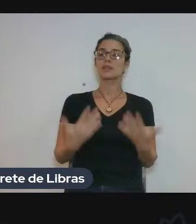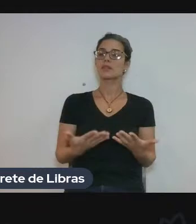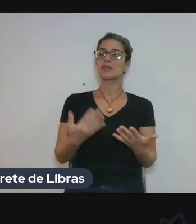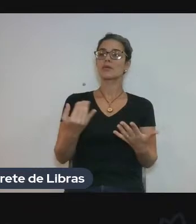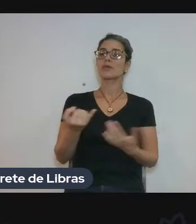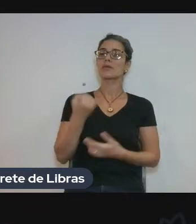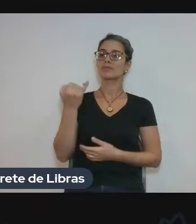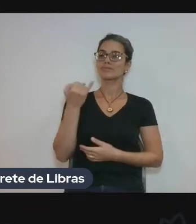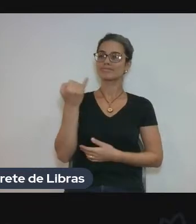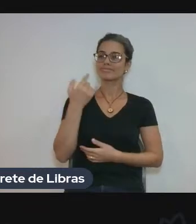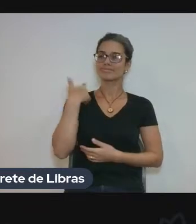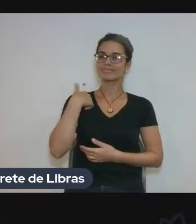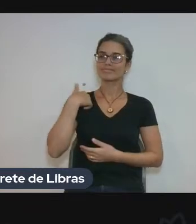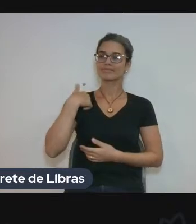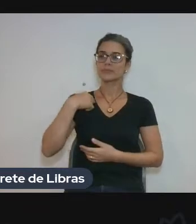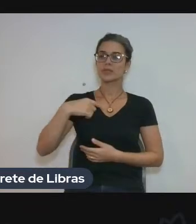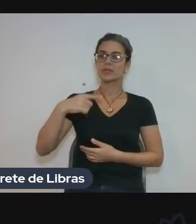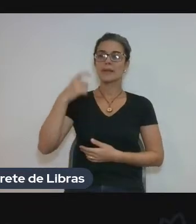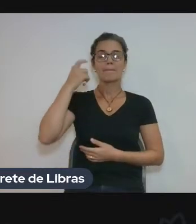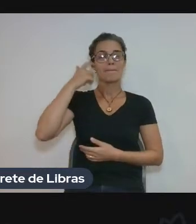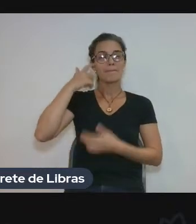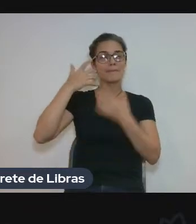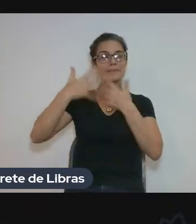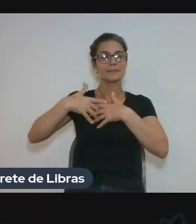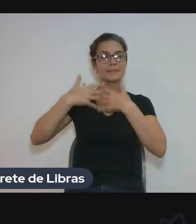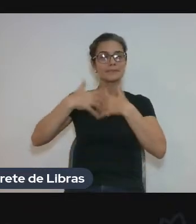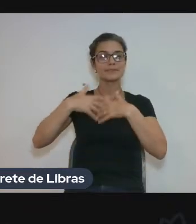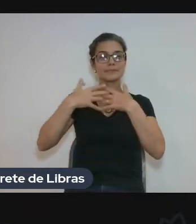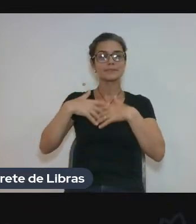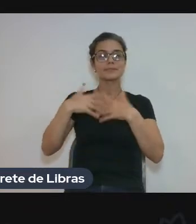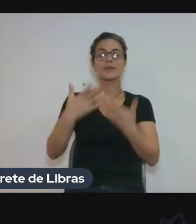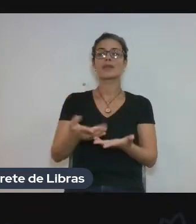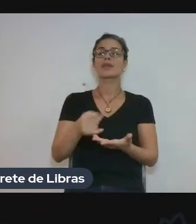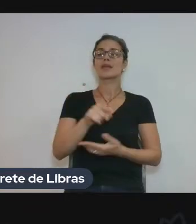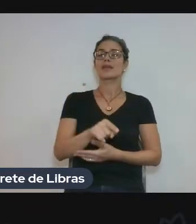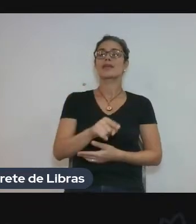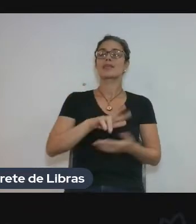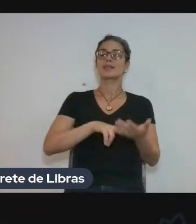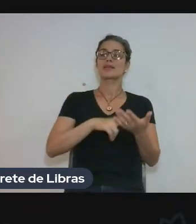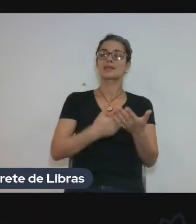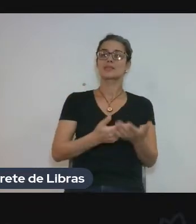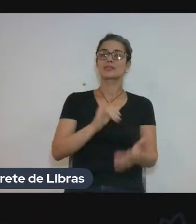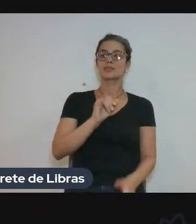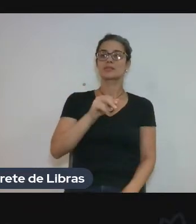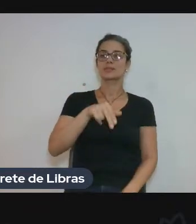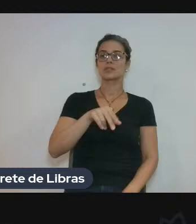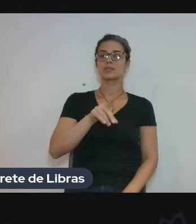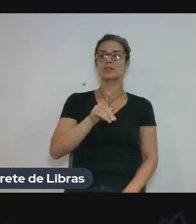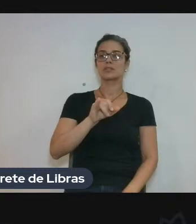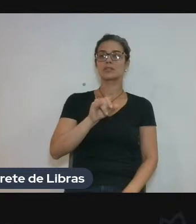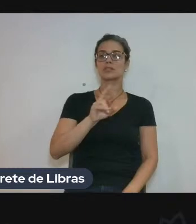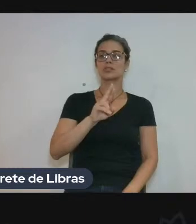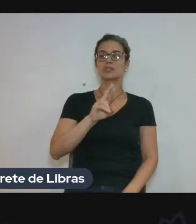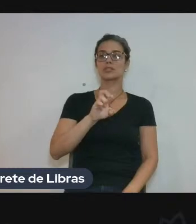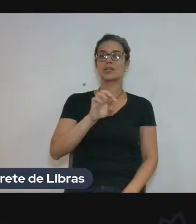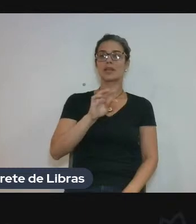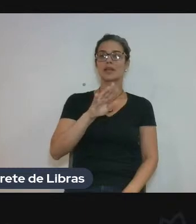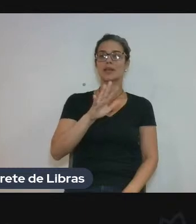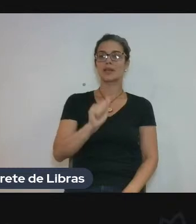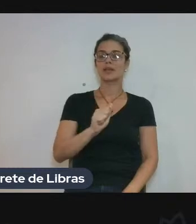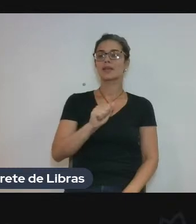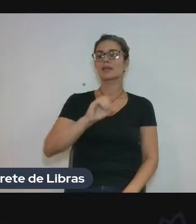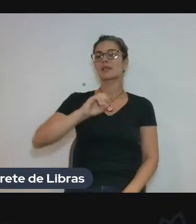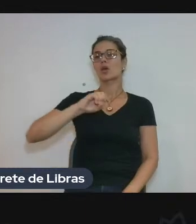quando surgem essas novas traduções diretas de línguas e se mostrando como, muitas vezes, uma política